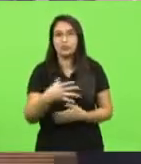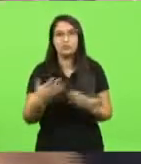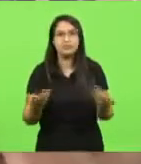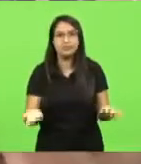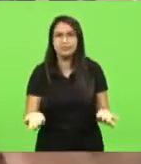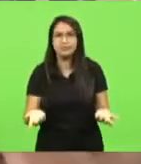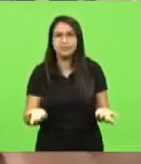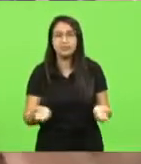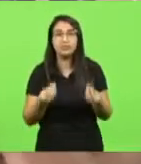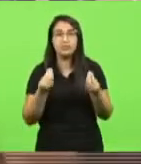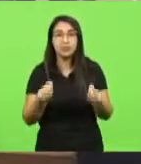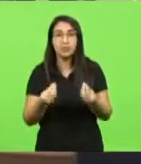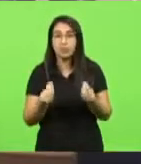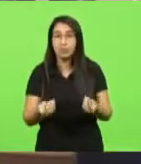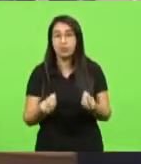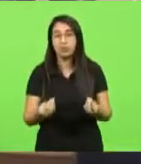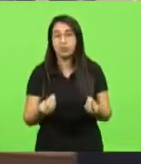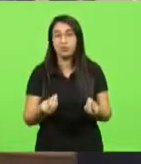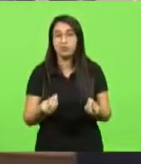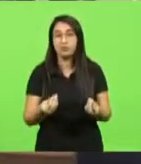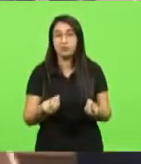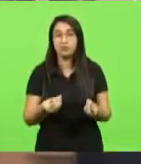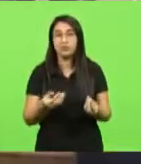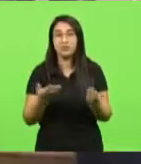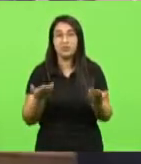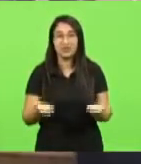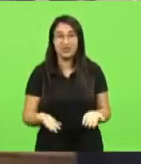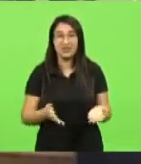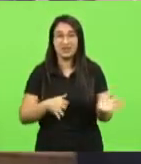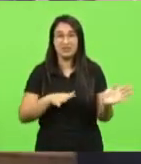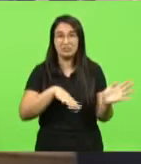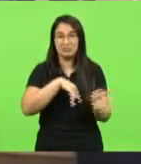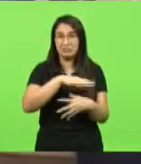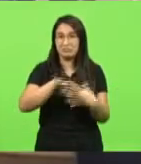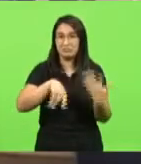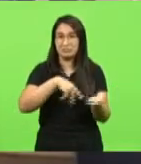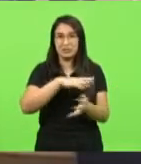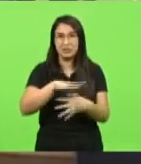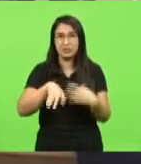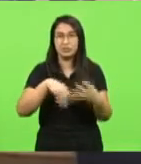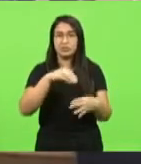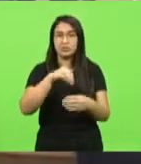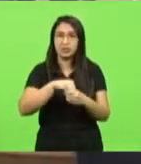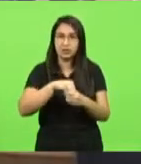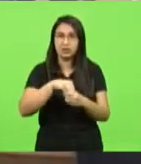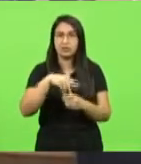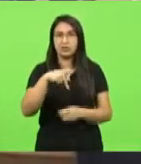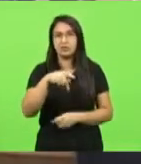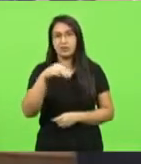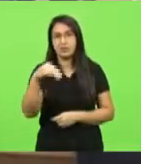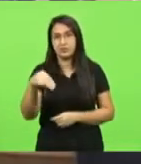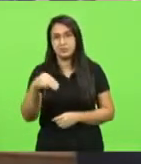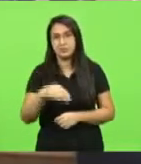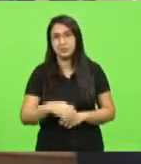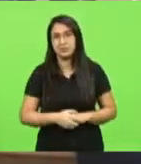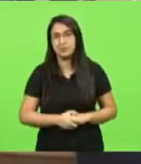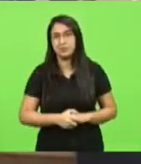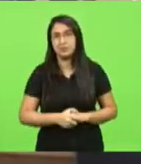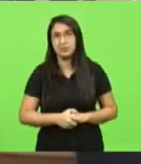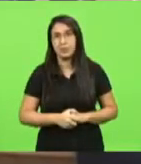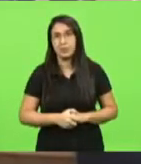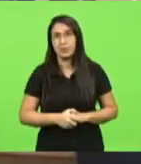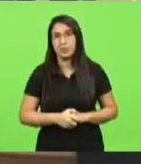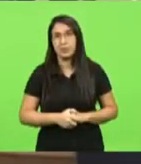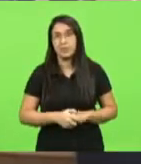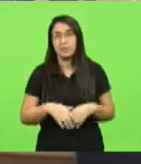incrível como é que é tanta desordem no comando da Polícia Militar mas falado